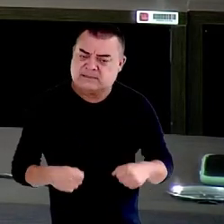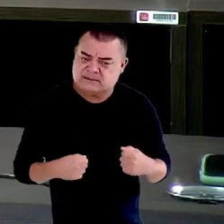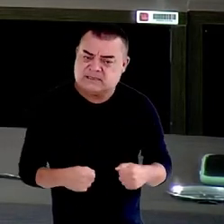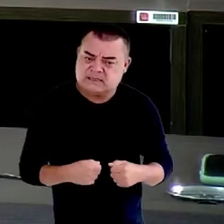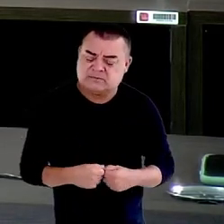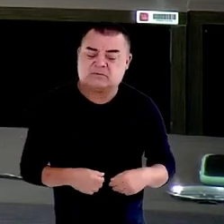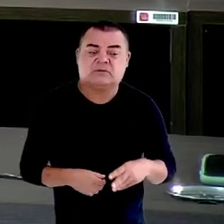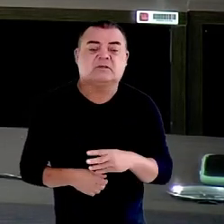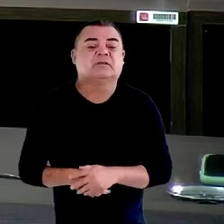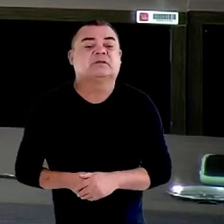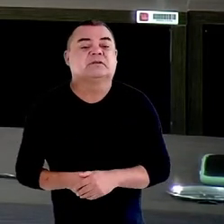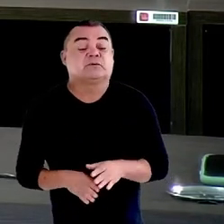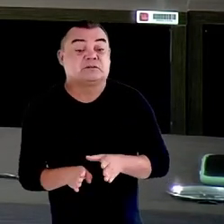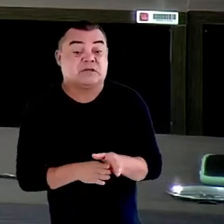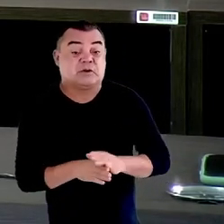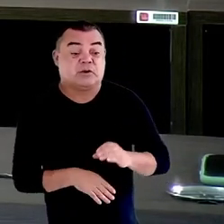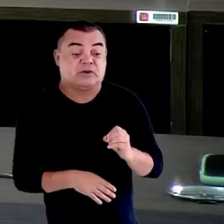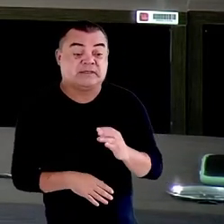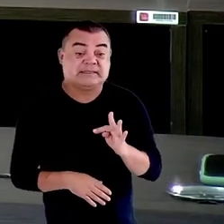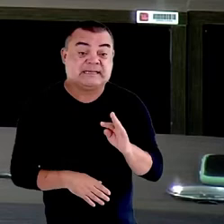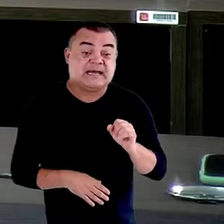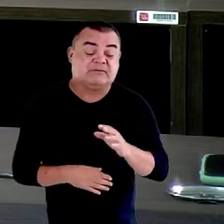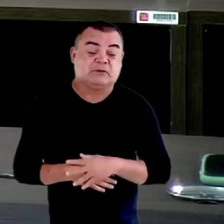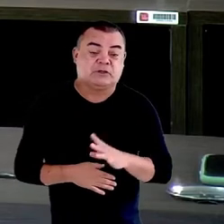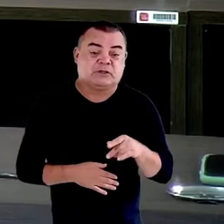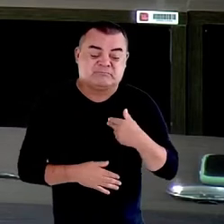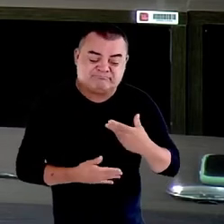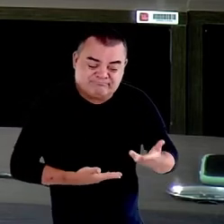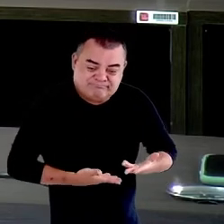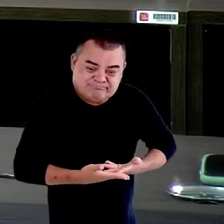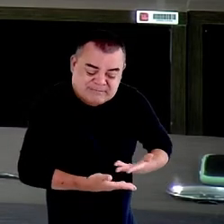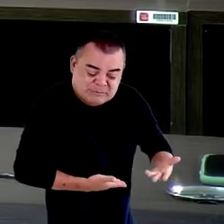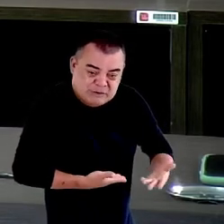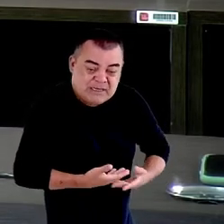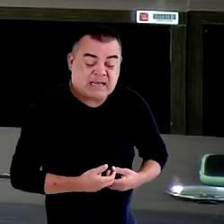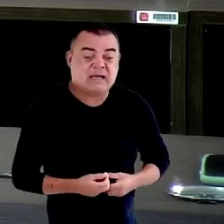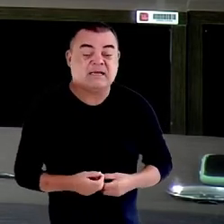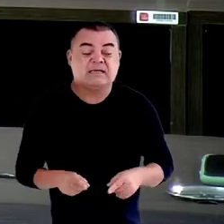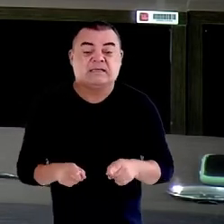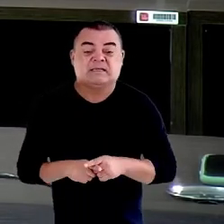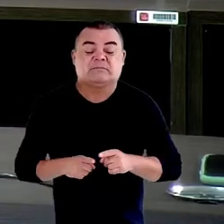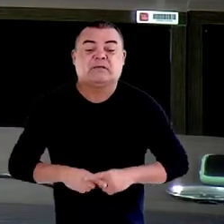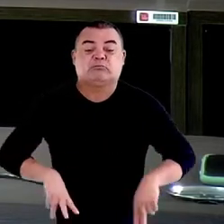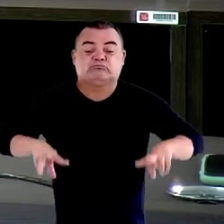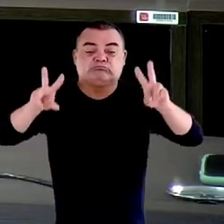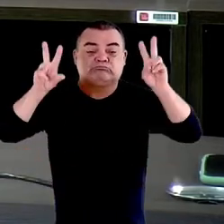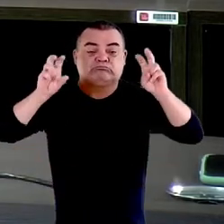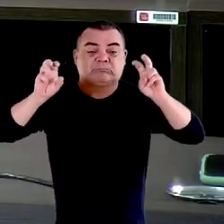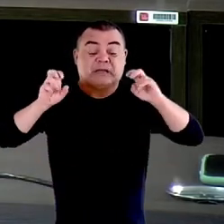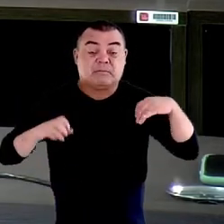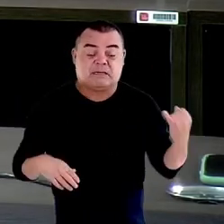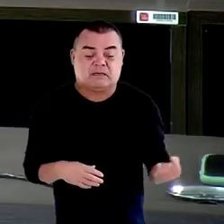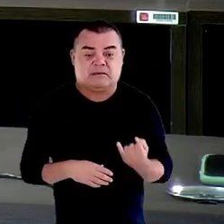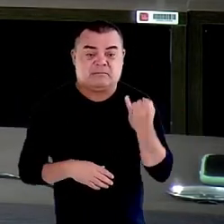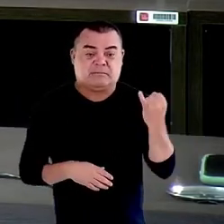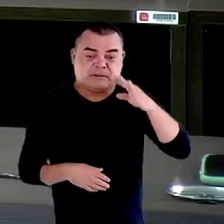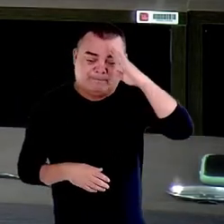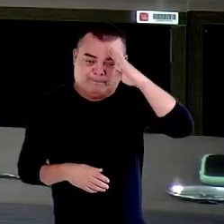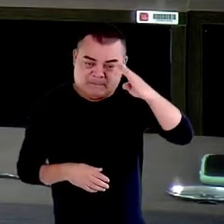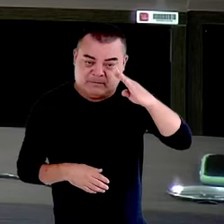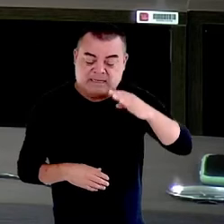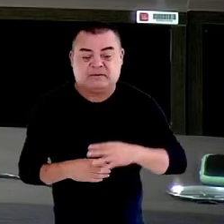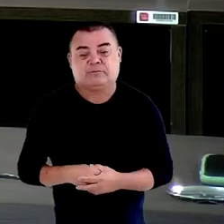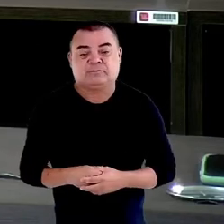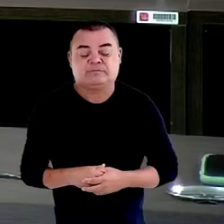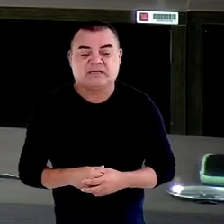conselheiro Otávio, nós precisamos realmente nos dedicar a isso como um tema prioritário. Isso não pode ser só mais